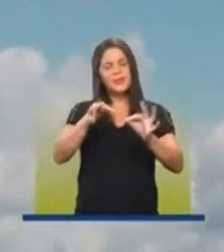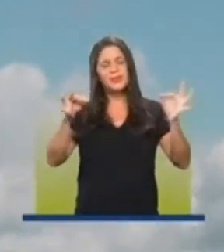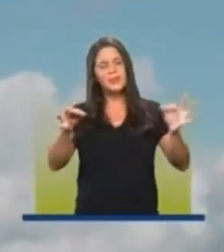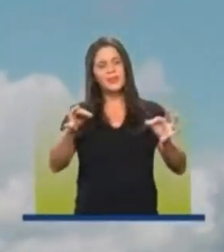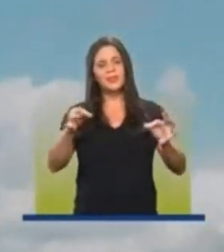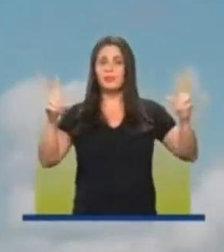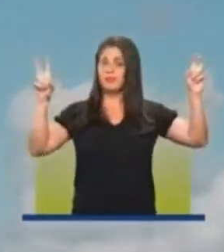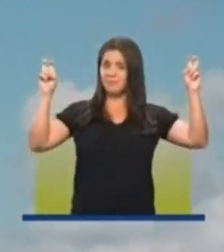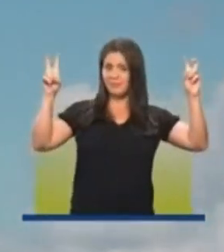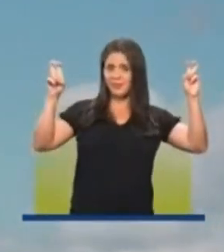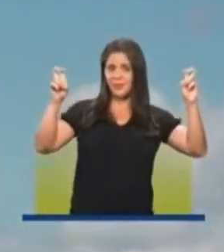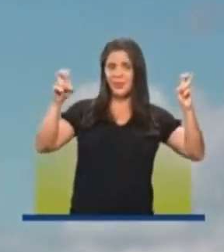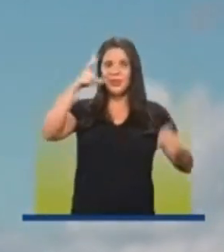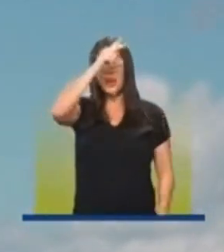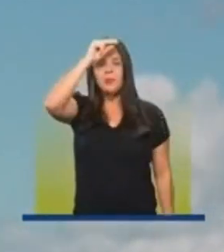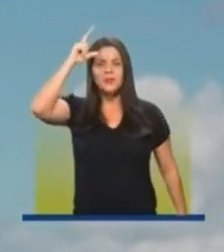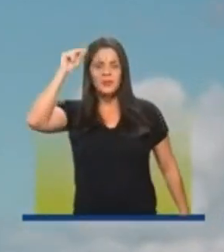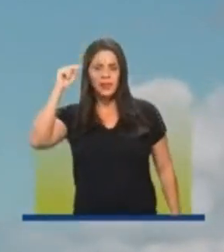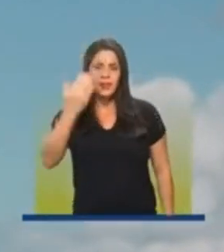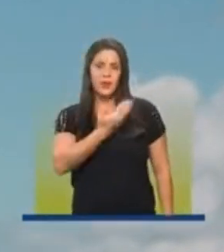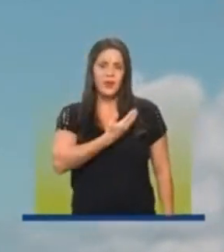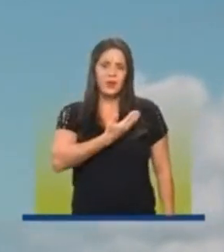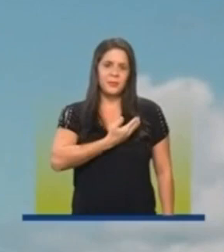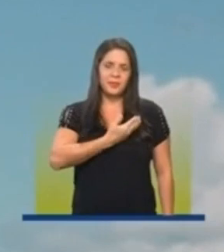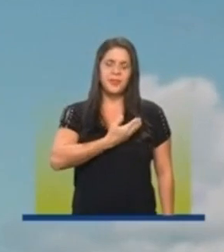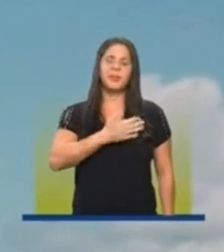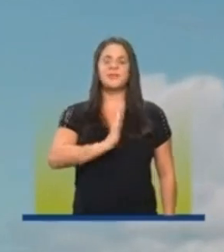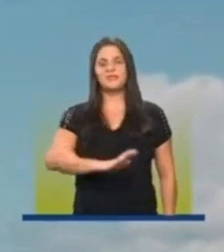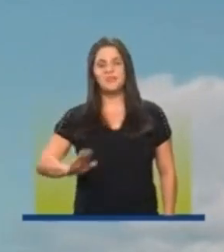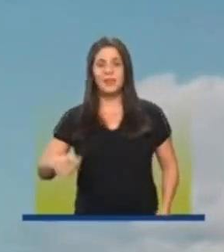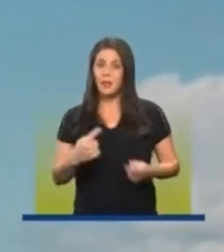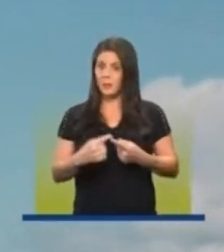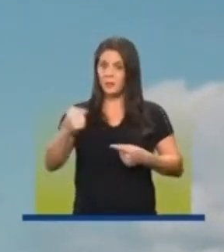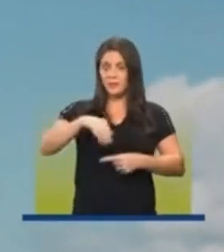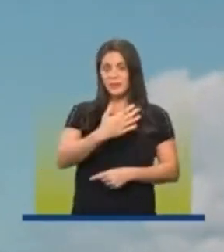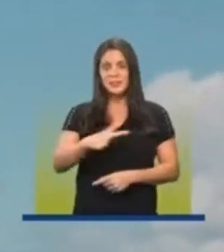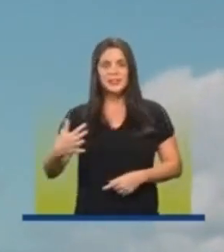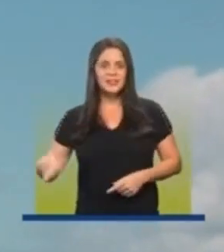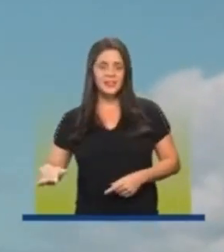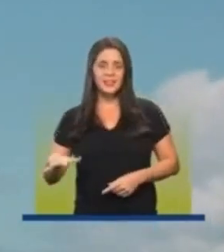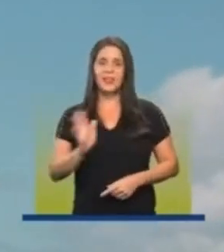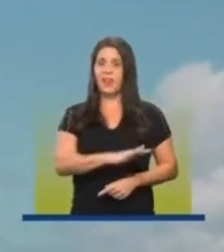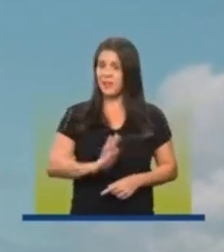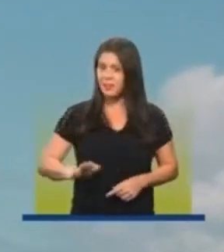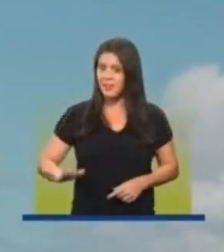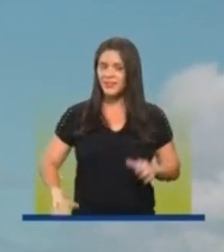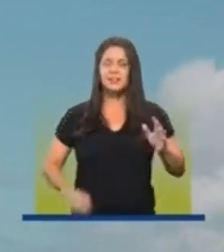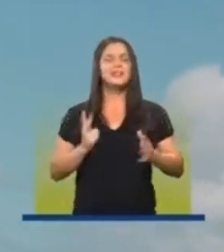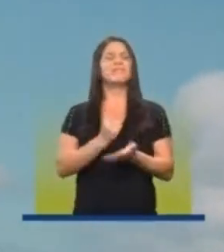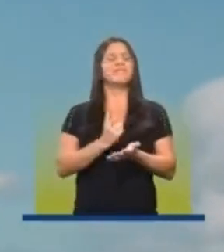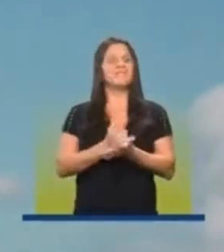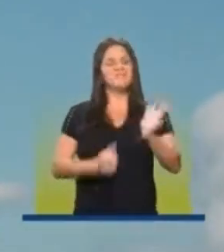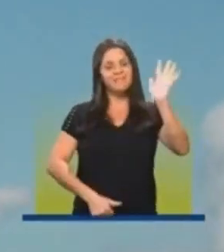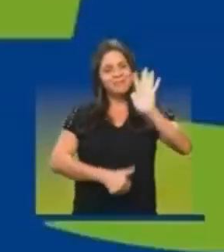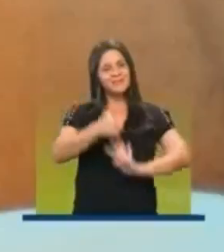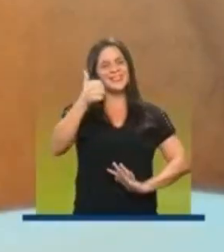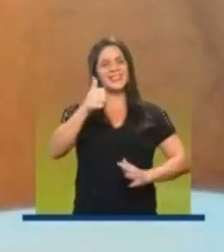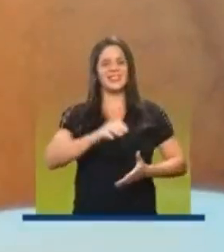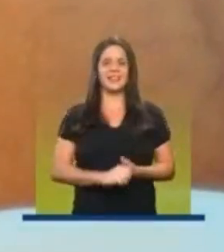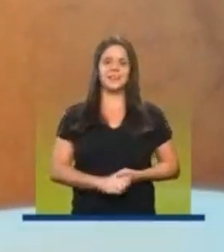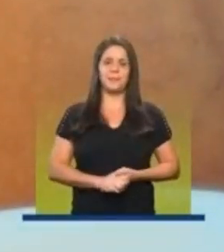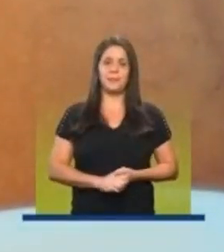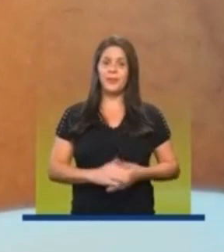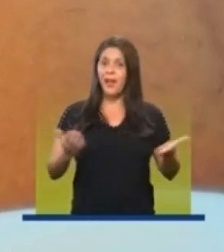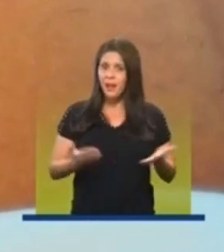O título de prefeito amigo da criança. Porque aqui em Santos, a criança está sempre em primeiro lugar.